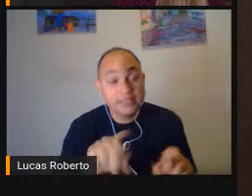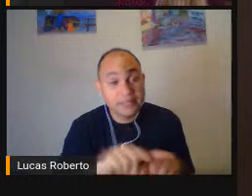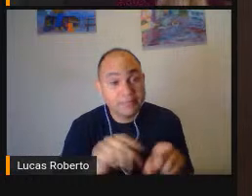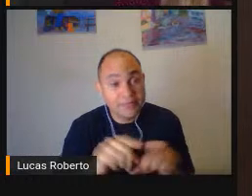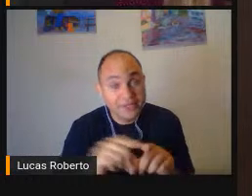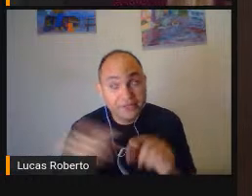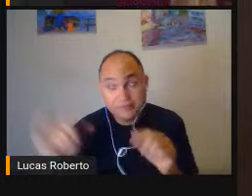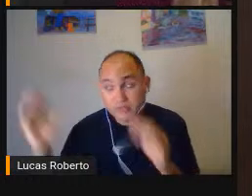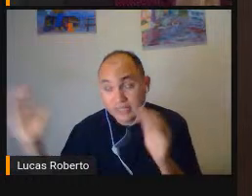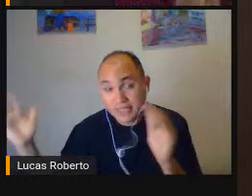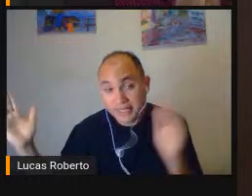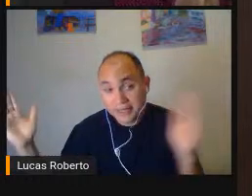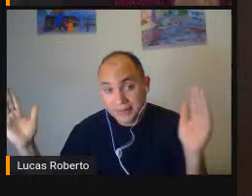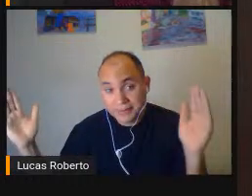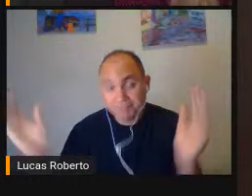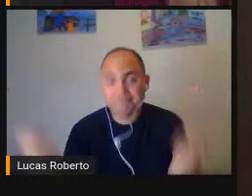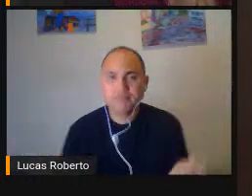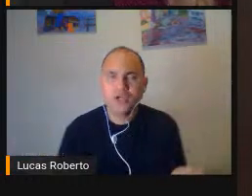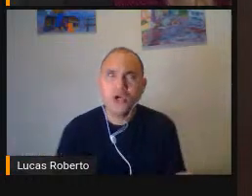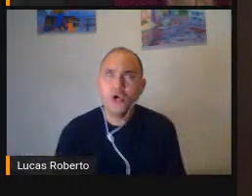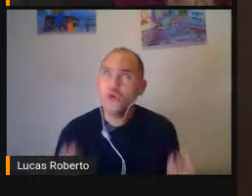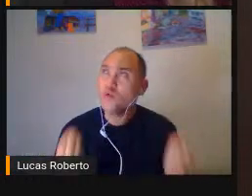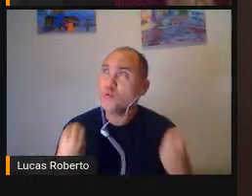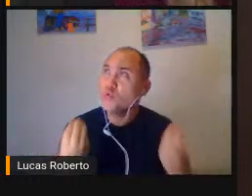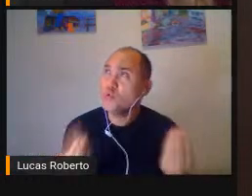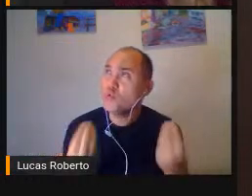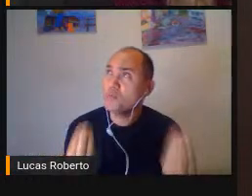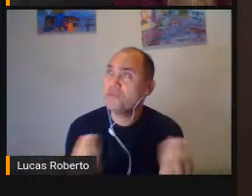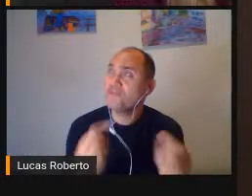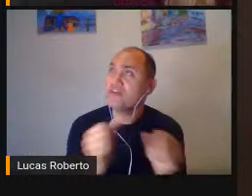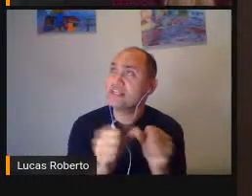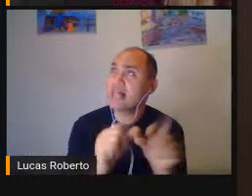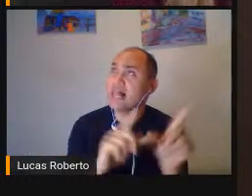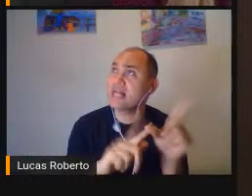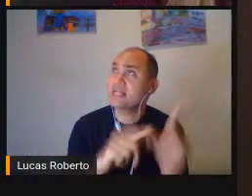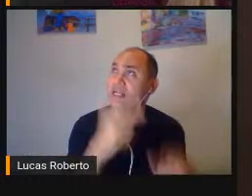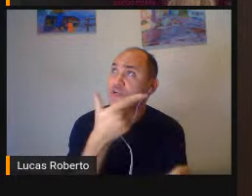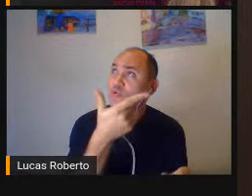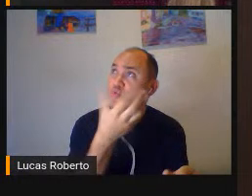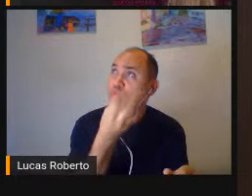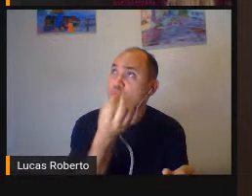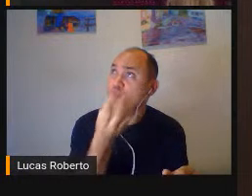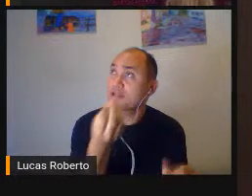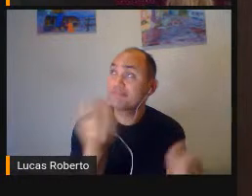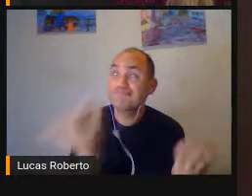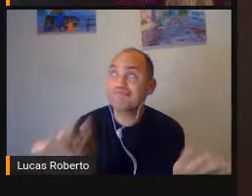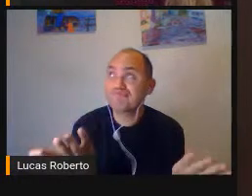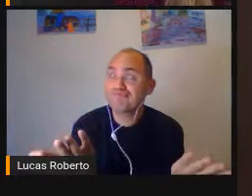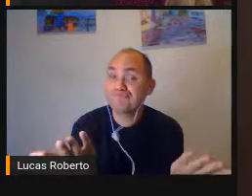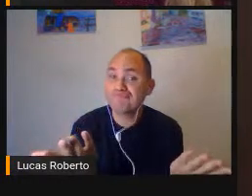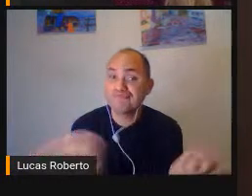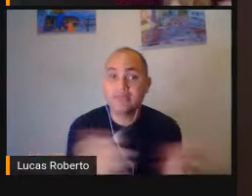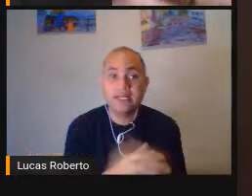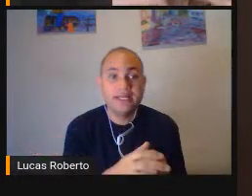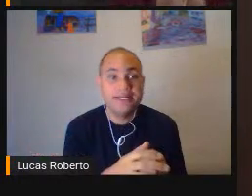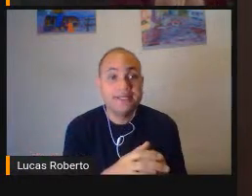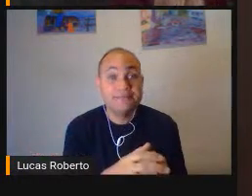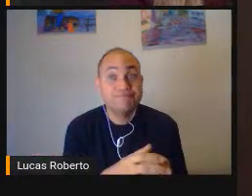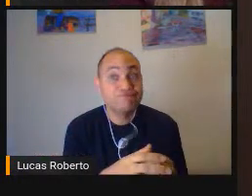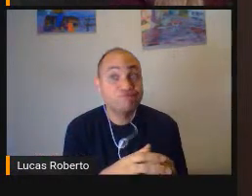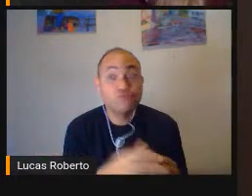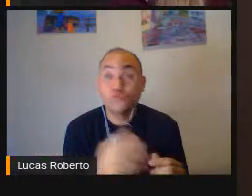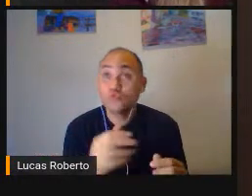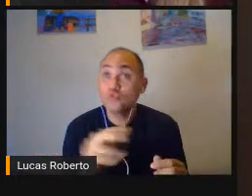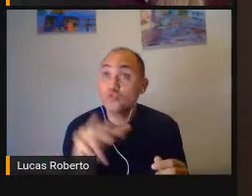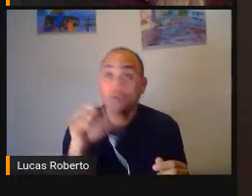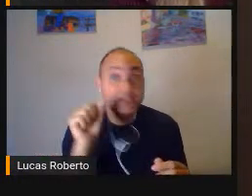ampliação No tamanho 200 Para esse estudante É algo inviável É uma fonte Que ele não vai encontrar Em lugar nenhum